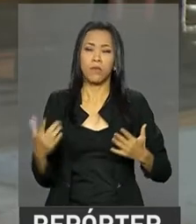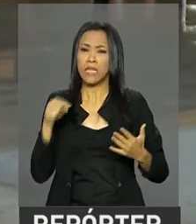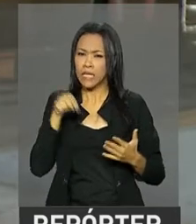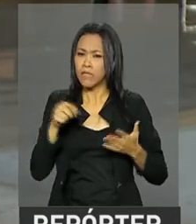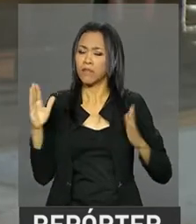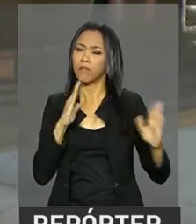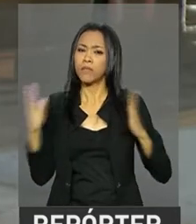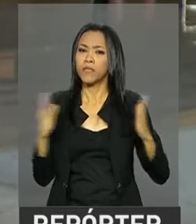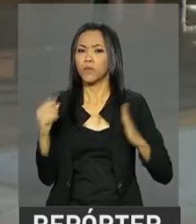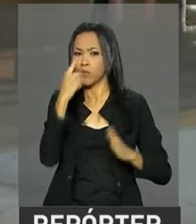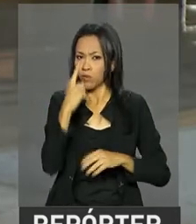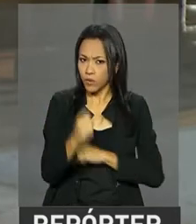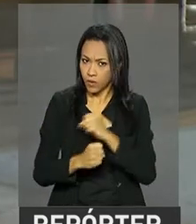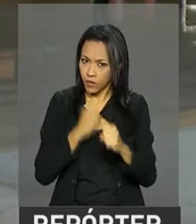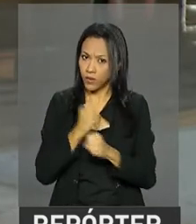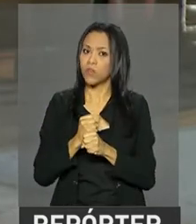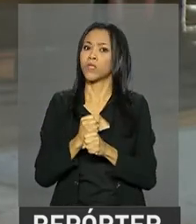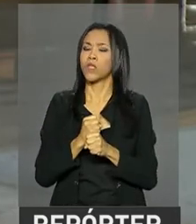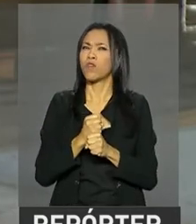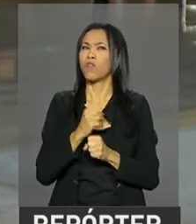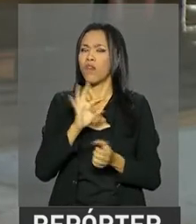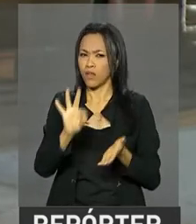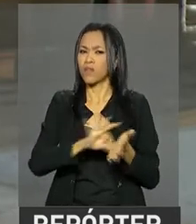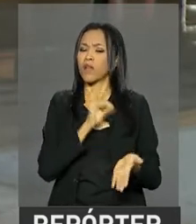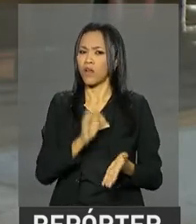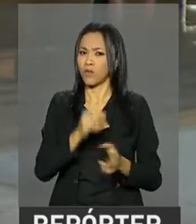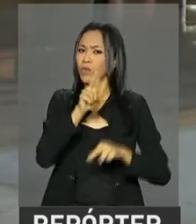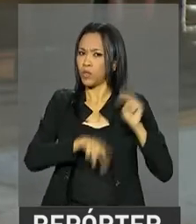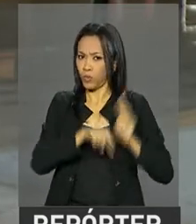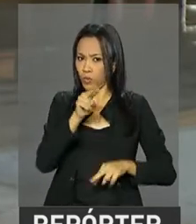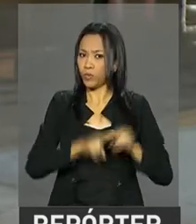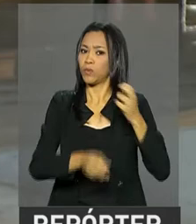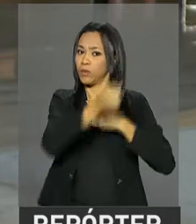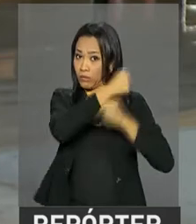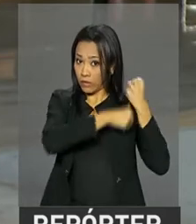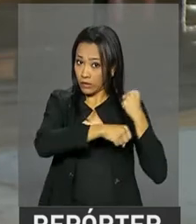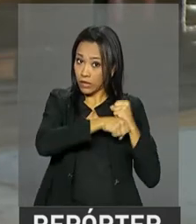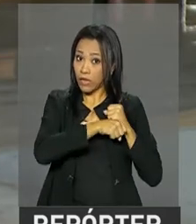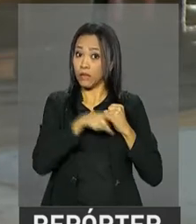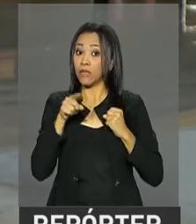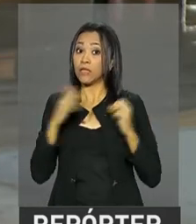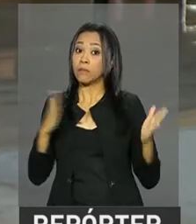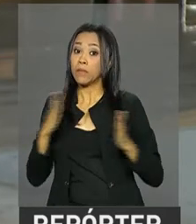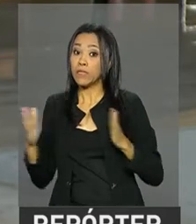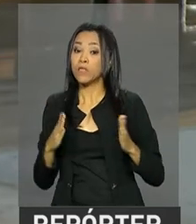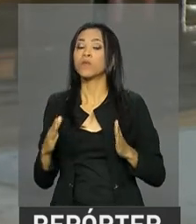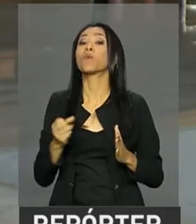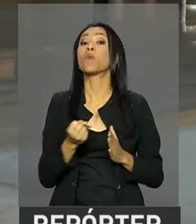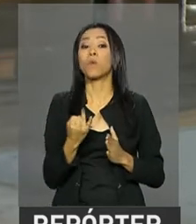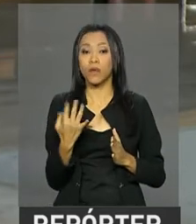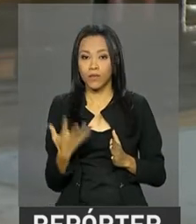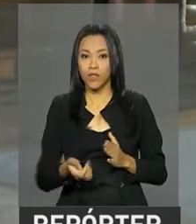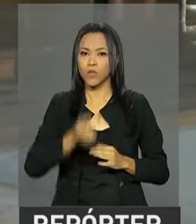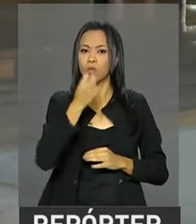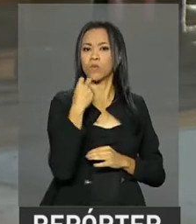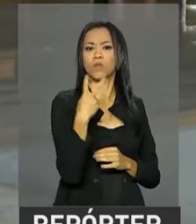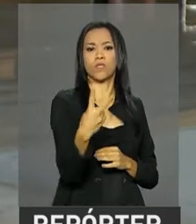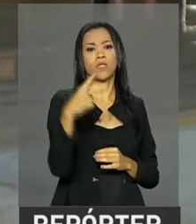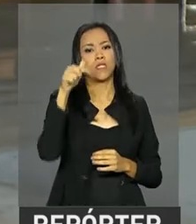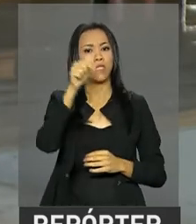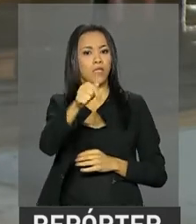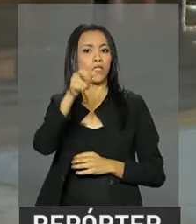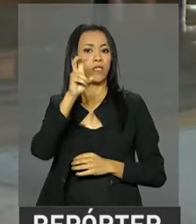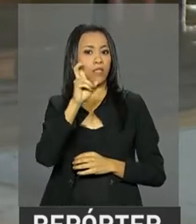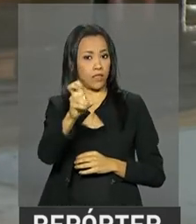decreto foi assinado em junho do ano passado, Leandro, e nesse período de um ano foram 275